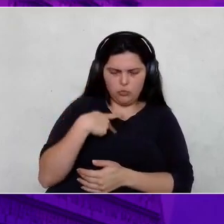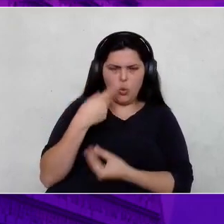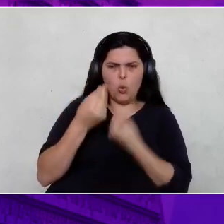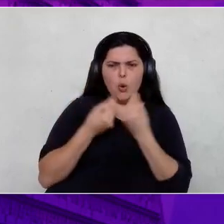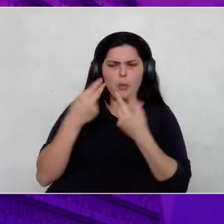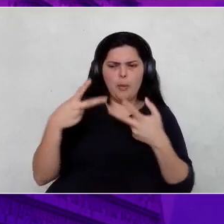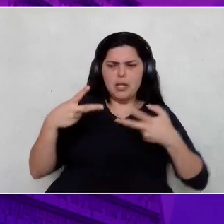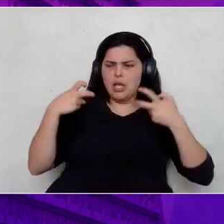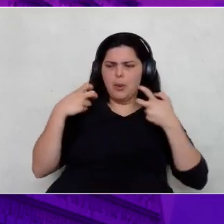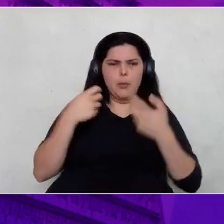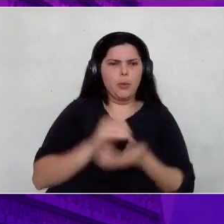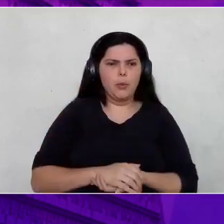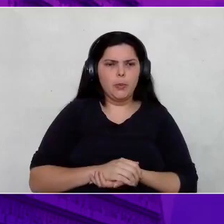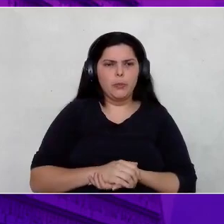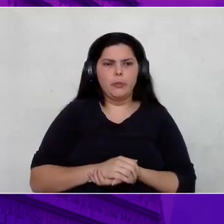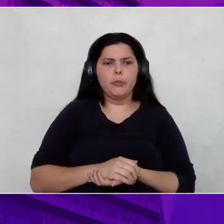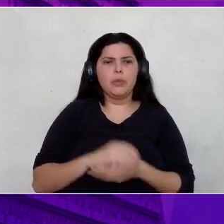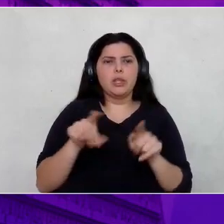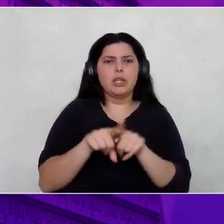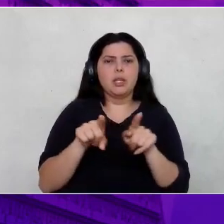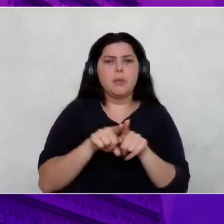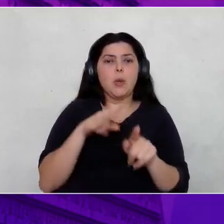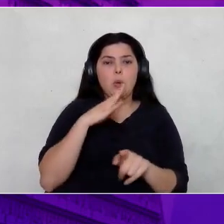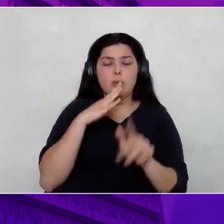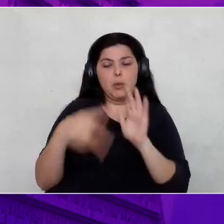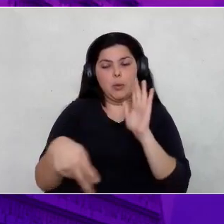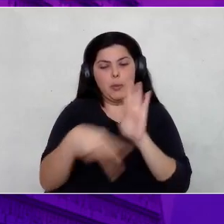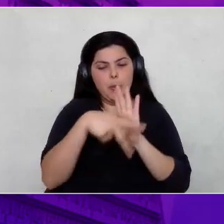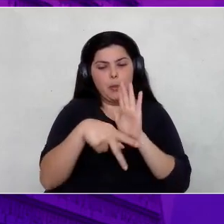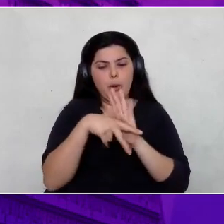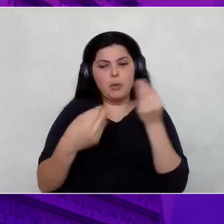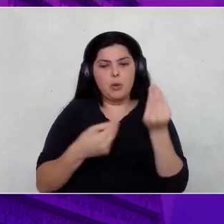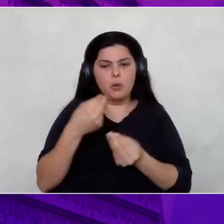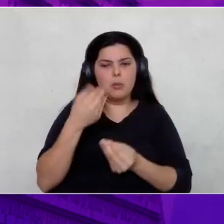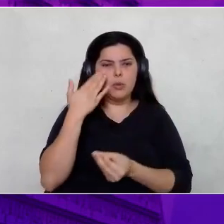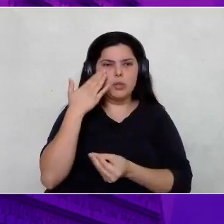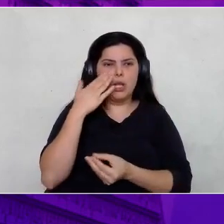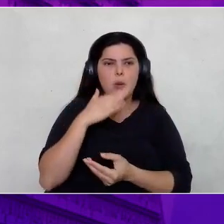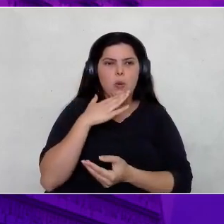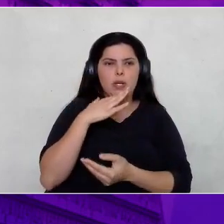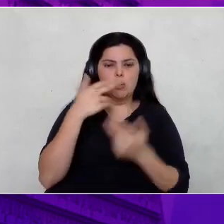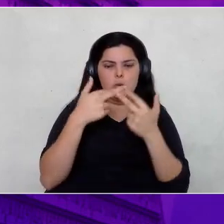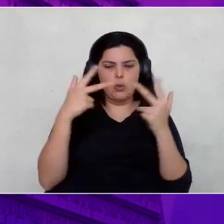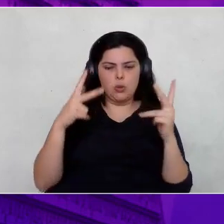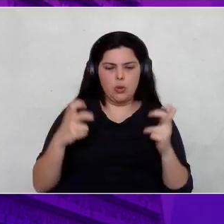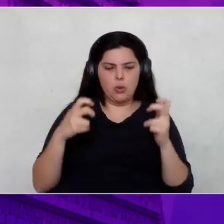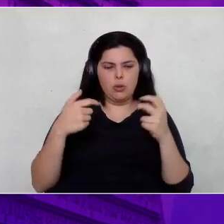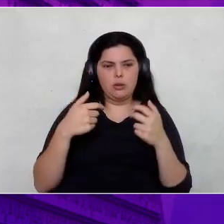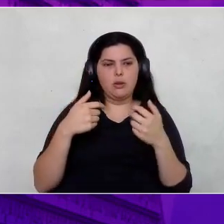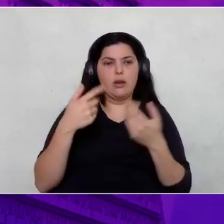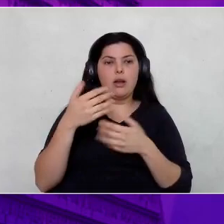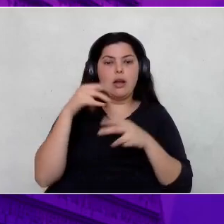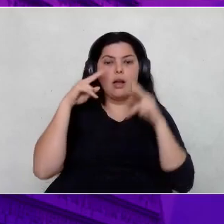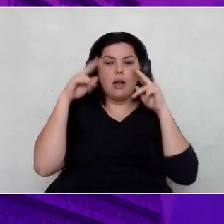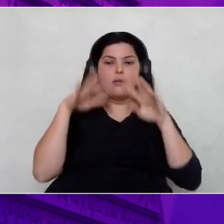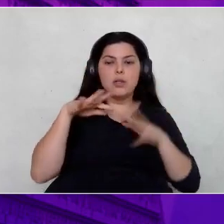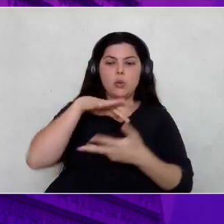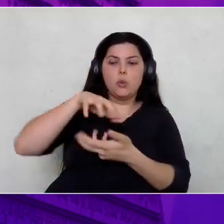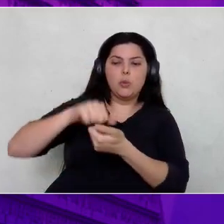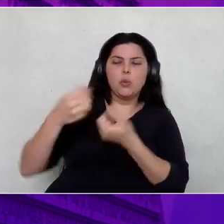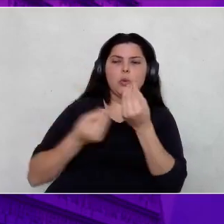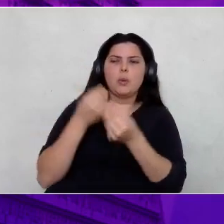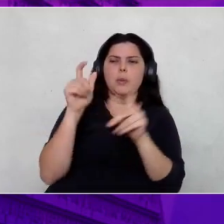A gente precisa trabalhar o autoconhecimento. O quanto que eu sei sobre mim? A cosmovisão, a visão do mundo. Como as outras pessoas